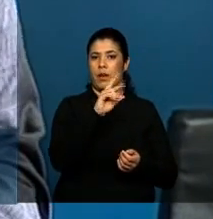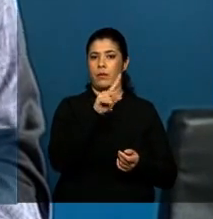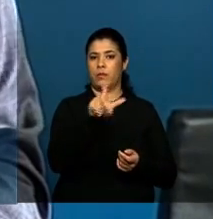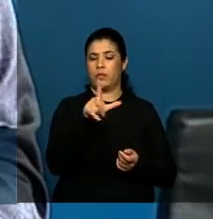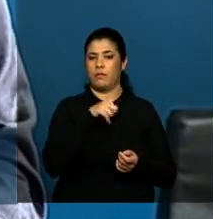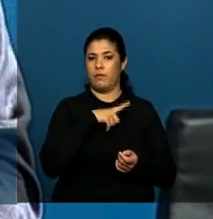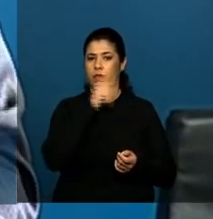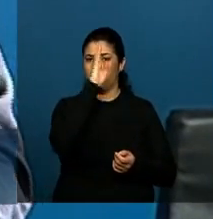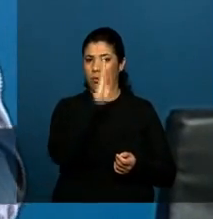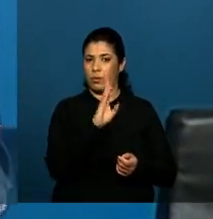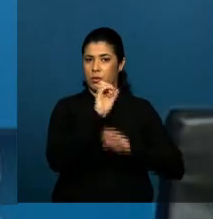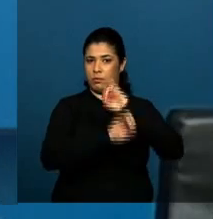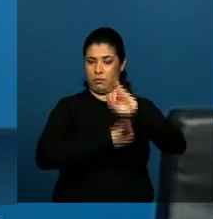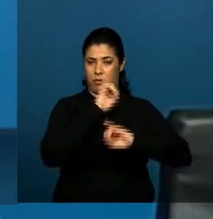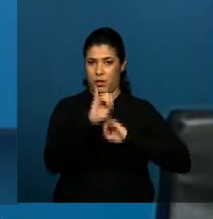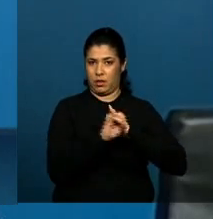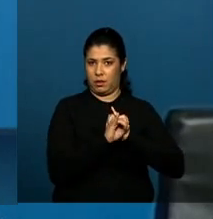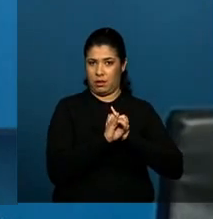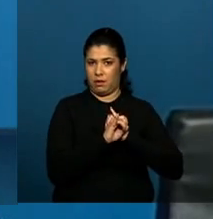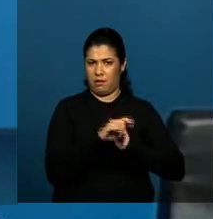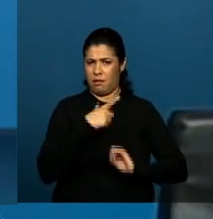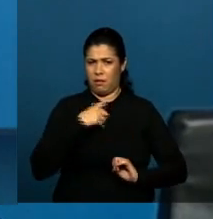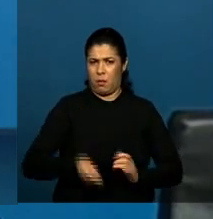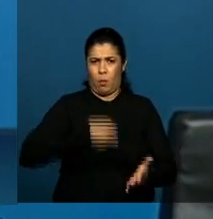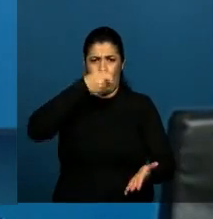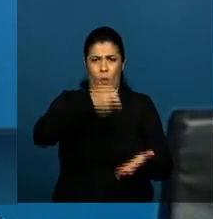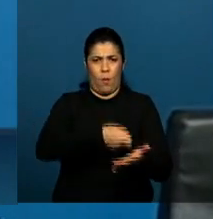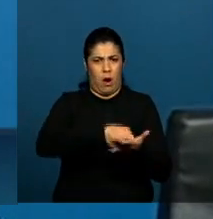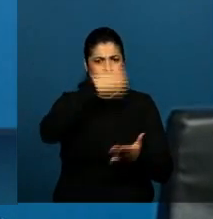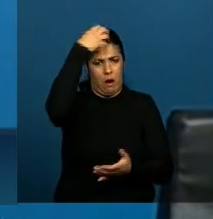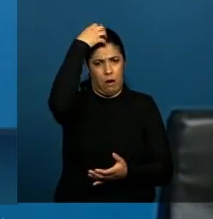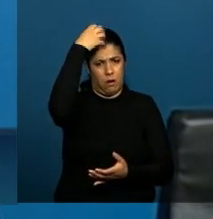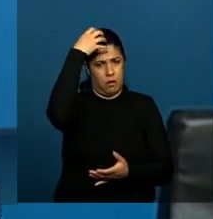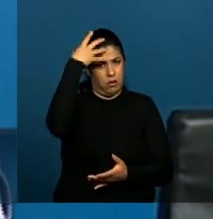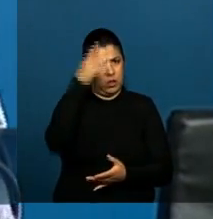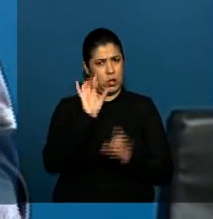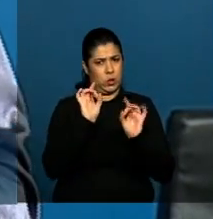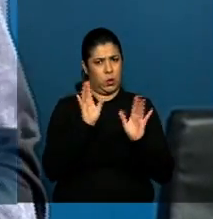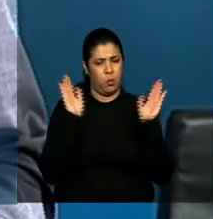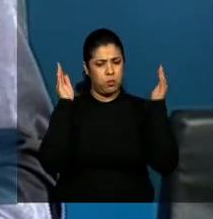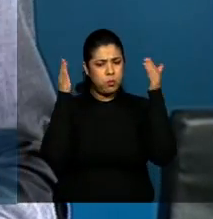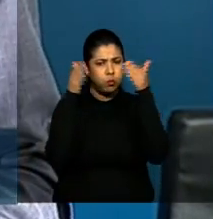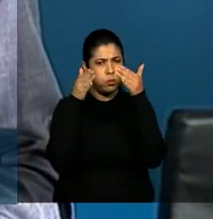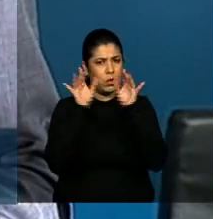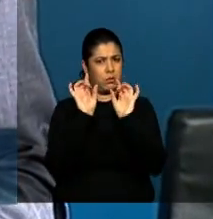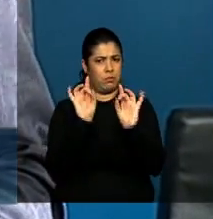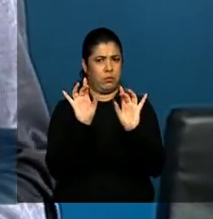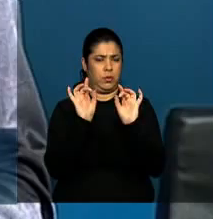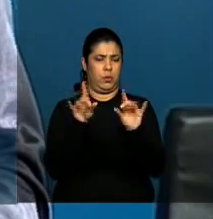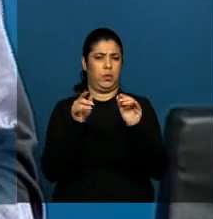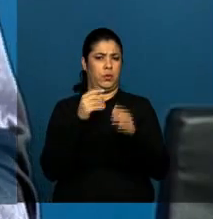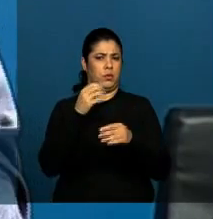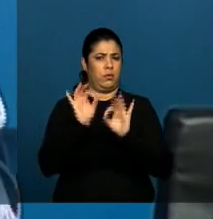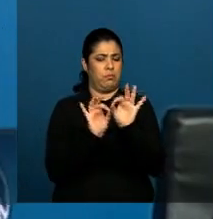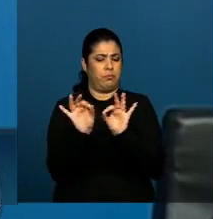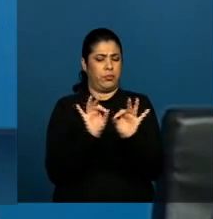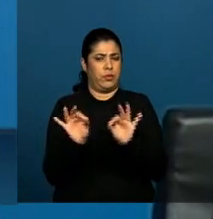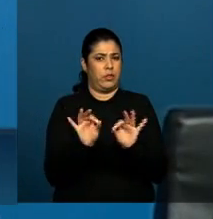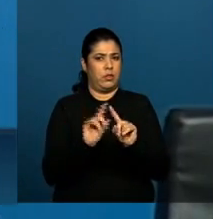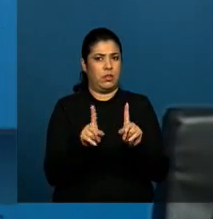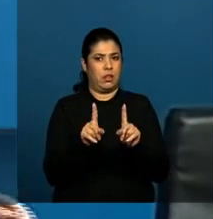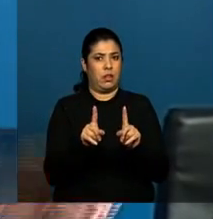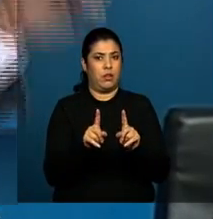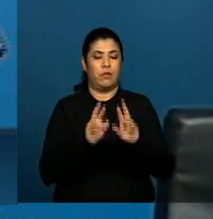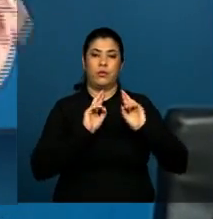mão imperial, ele não foi fruto de uma construção só de especialistas. Ele foi construído com uma ampla participação da